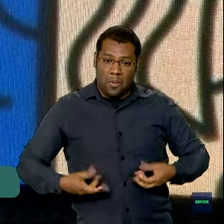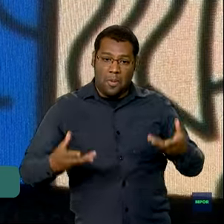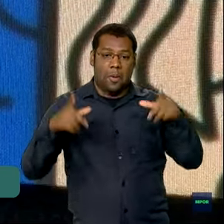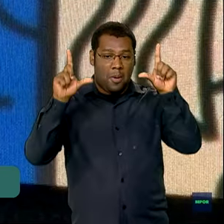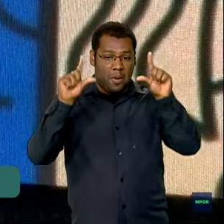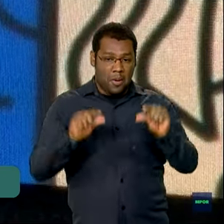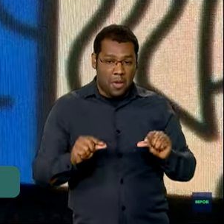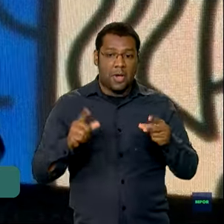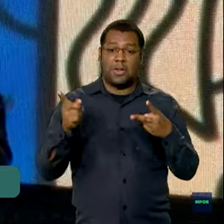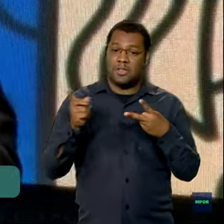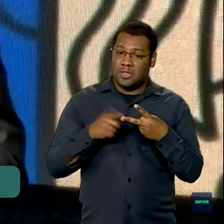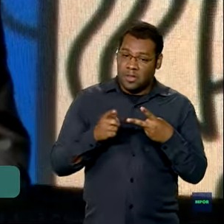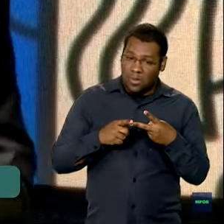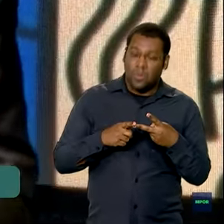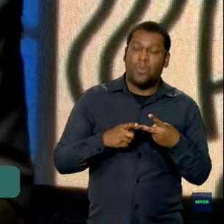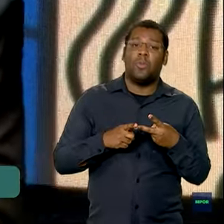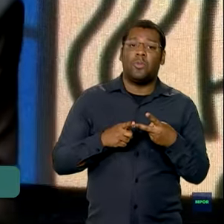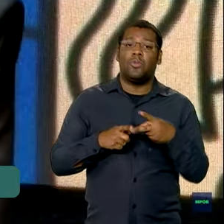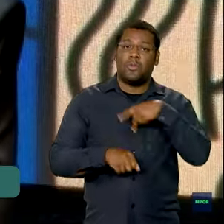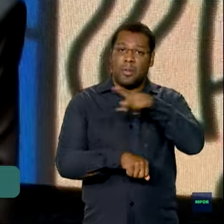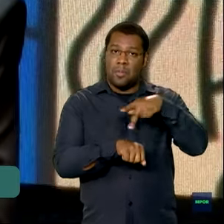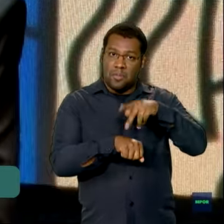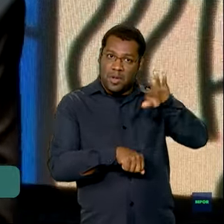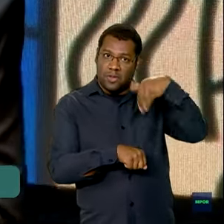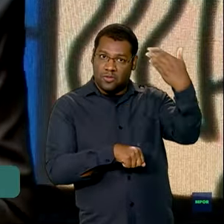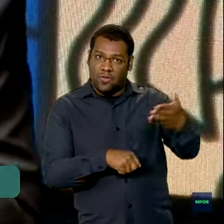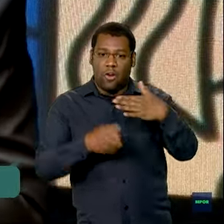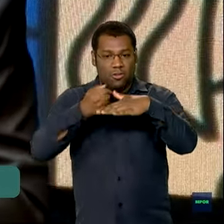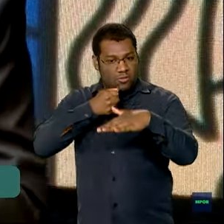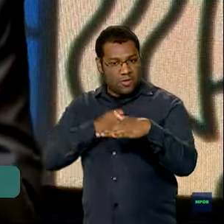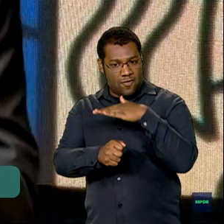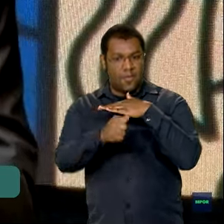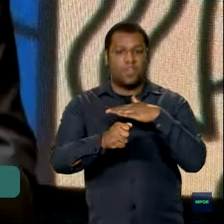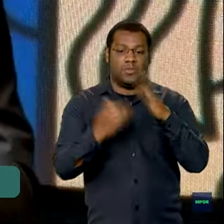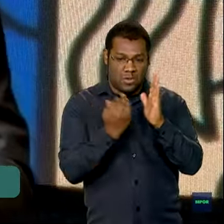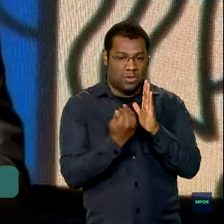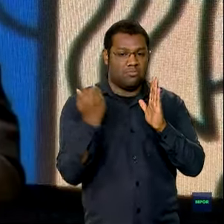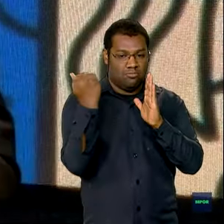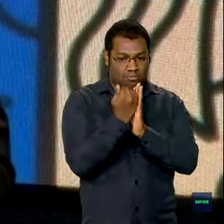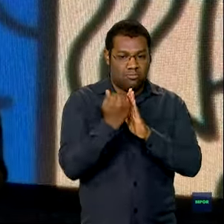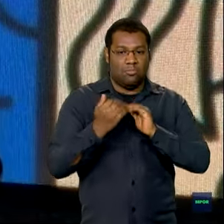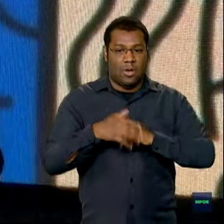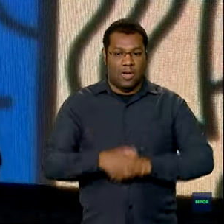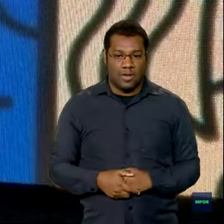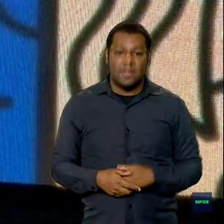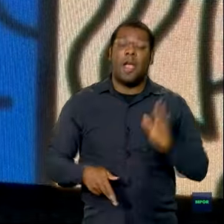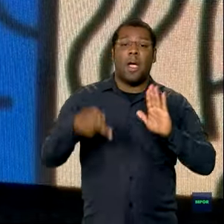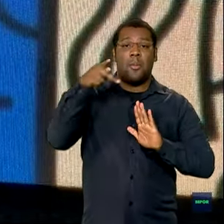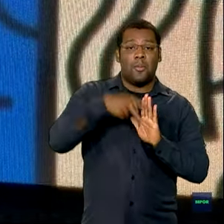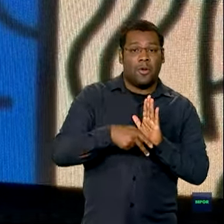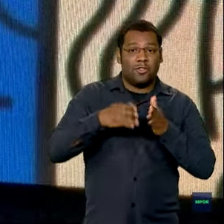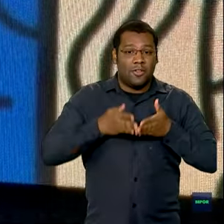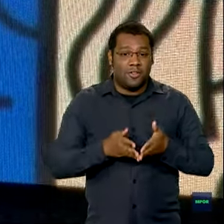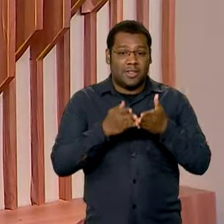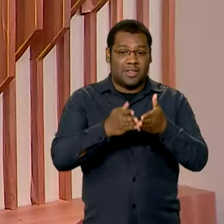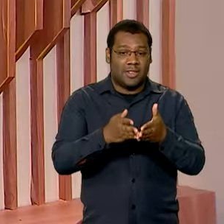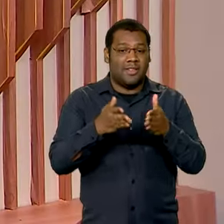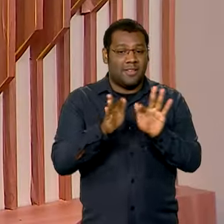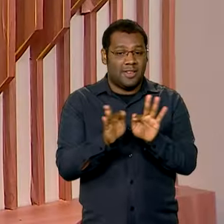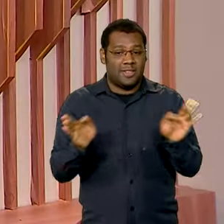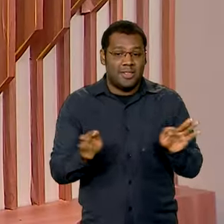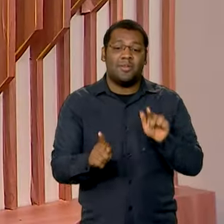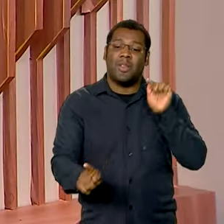investimento. O Navegue Simples vem ao encontro desses dois objetivos.